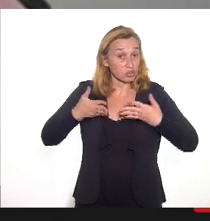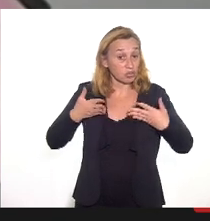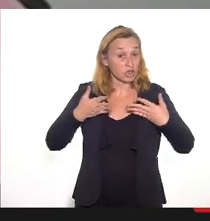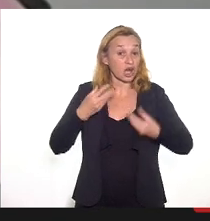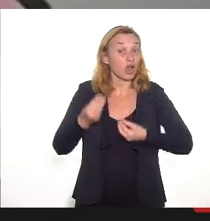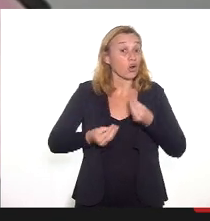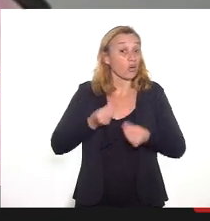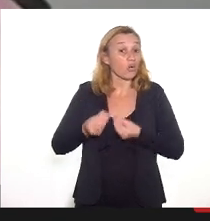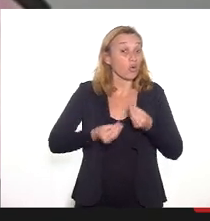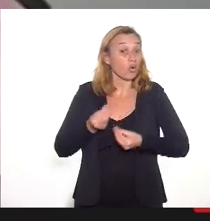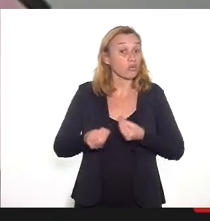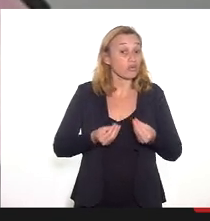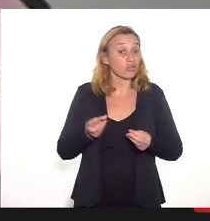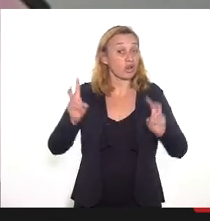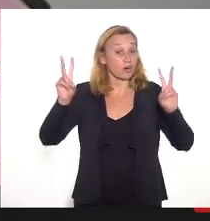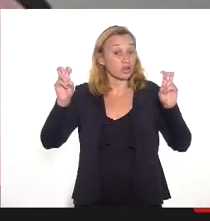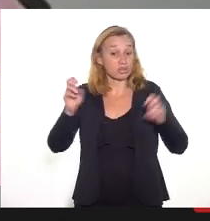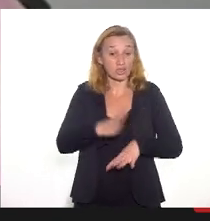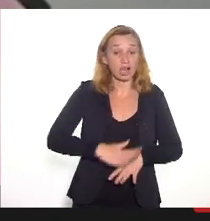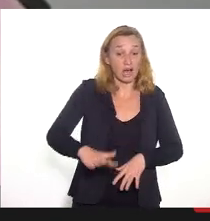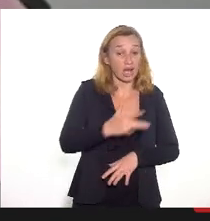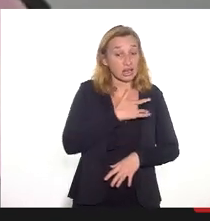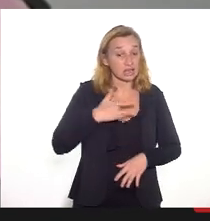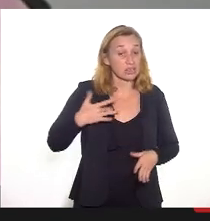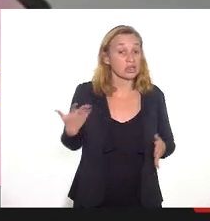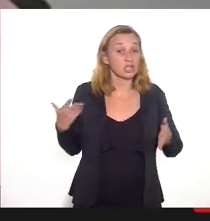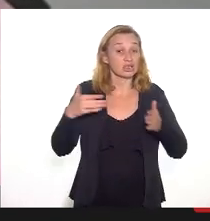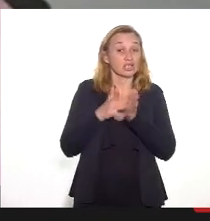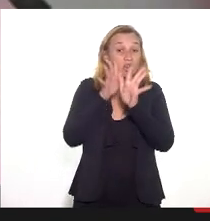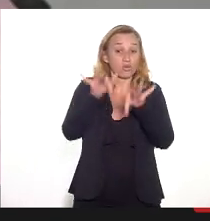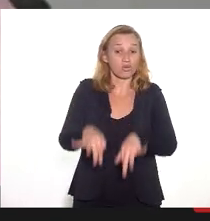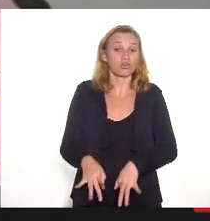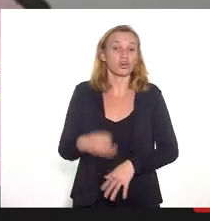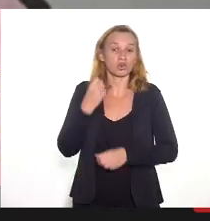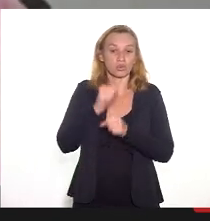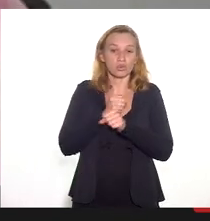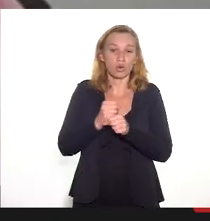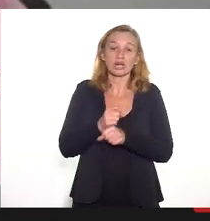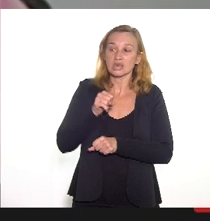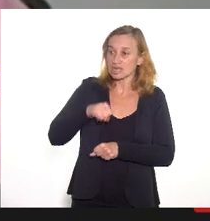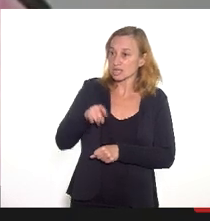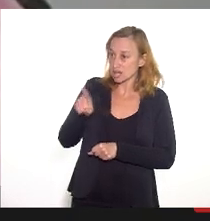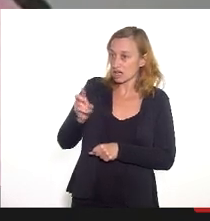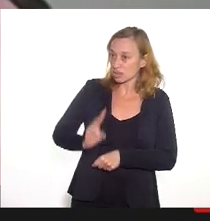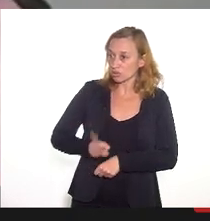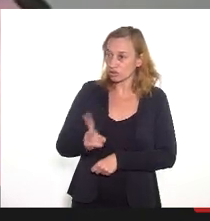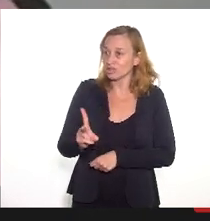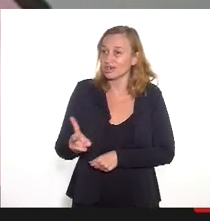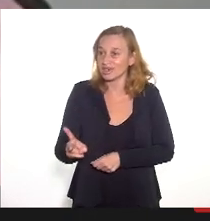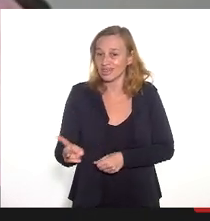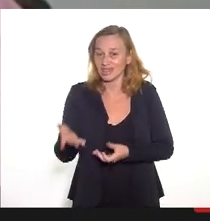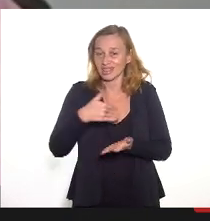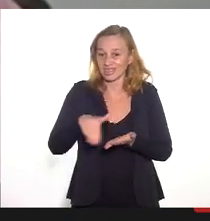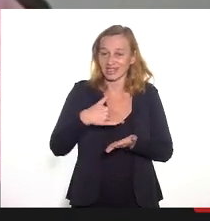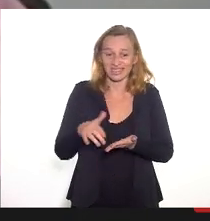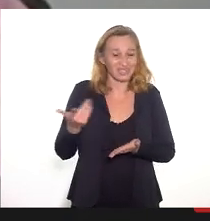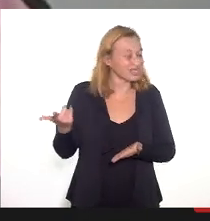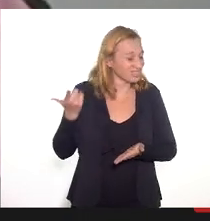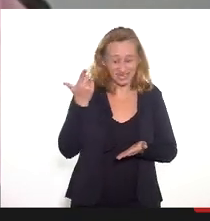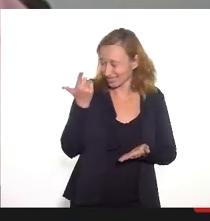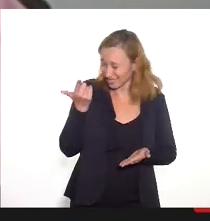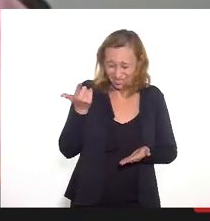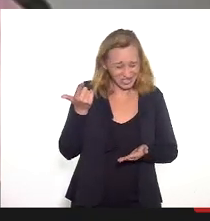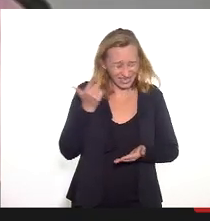como é que vai ficar a situação da área da saúde até o final do ano, se ele continuar secretário, assim espero, porque não vai entrar mudança de tanto